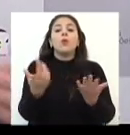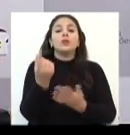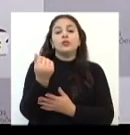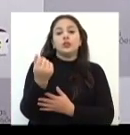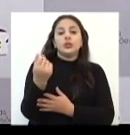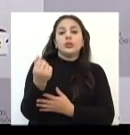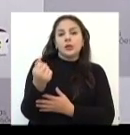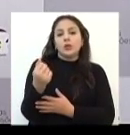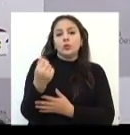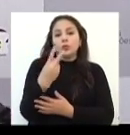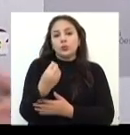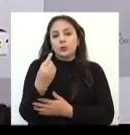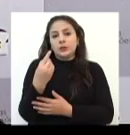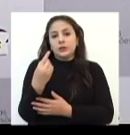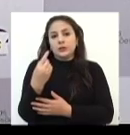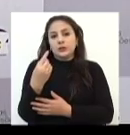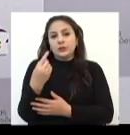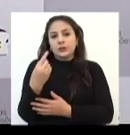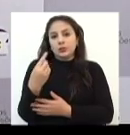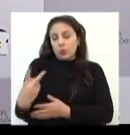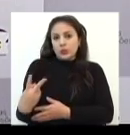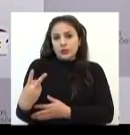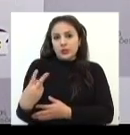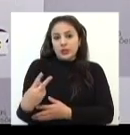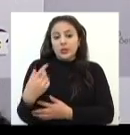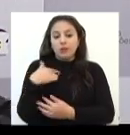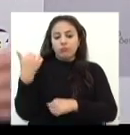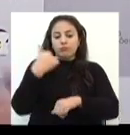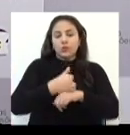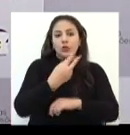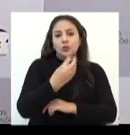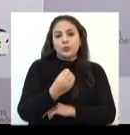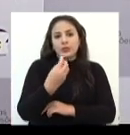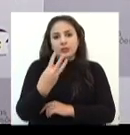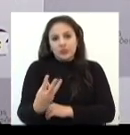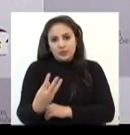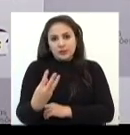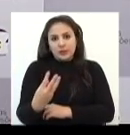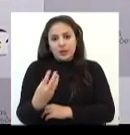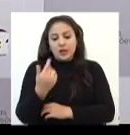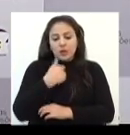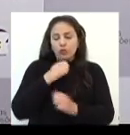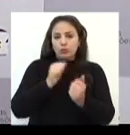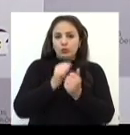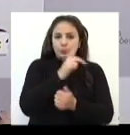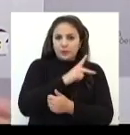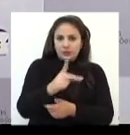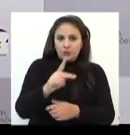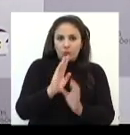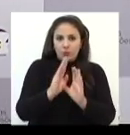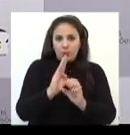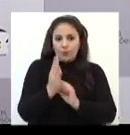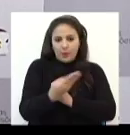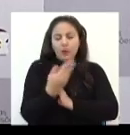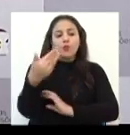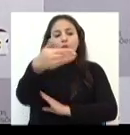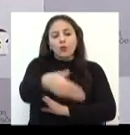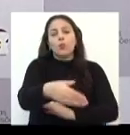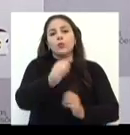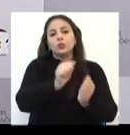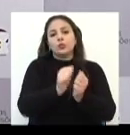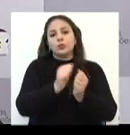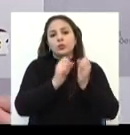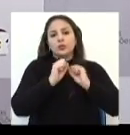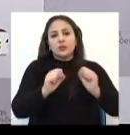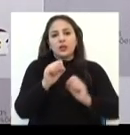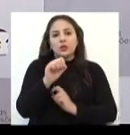2012, assumi em 2013. Na verdade, eu e a presidente do bairro, corramos atrás do secretário